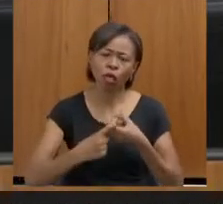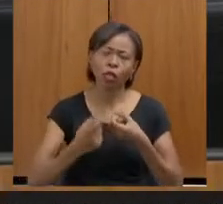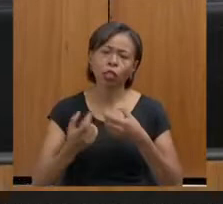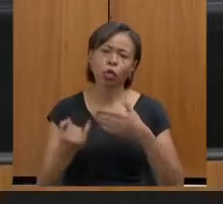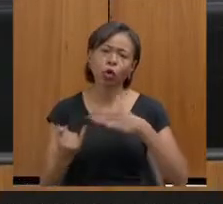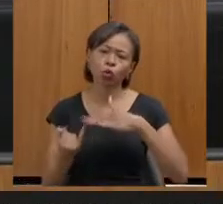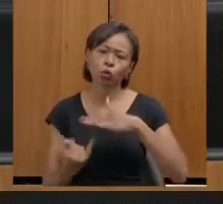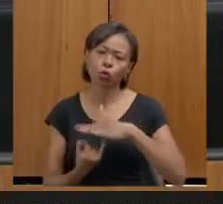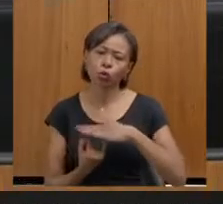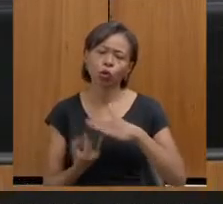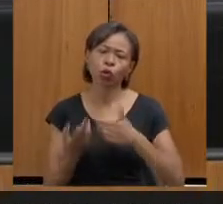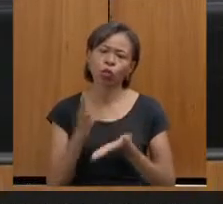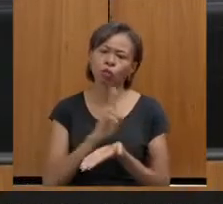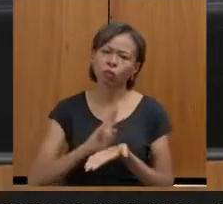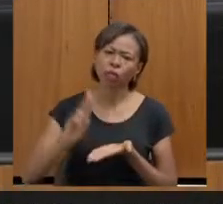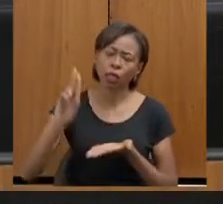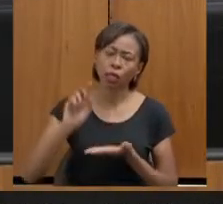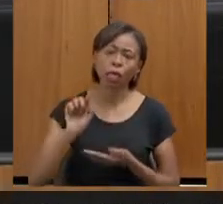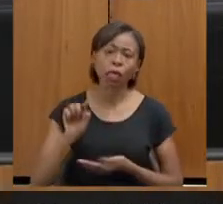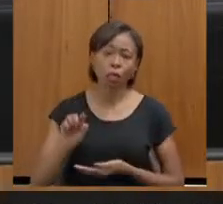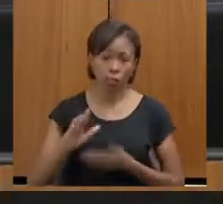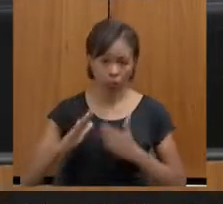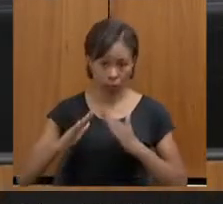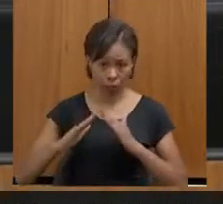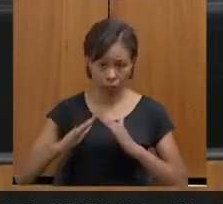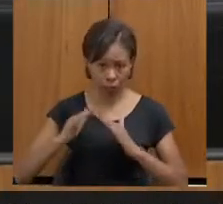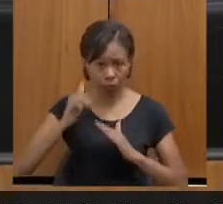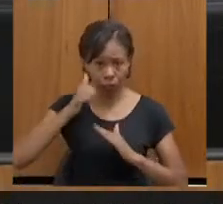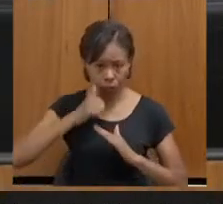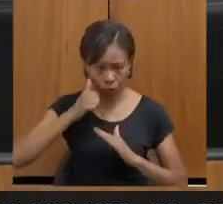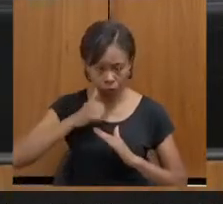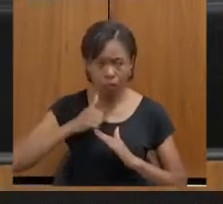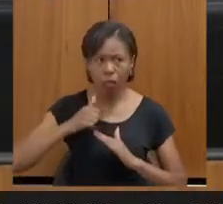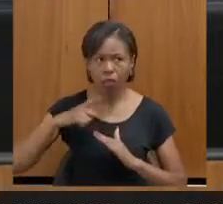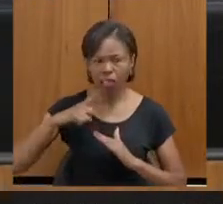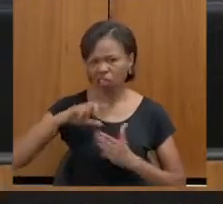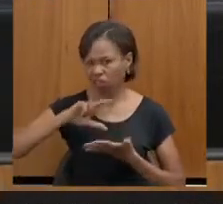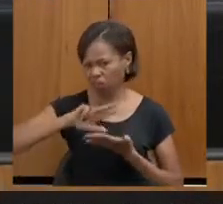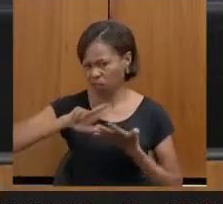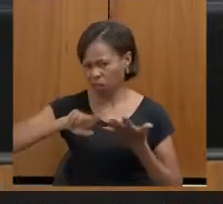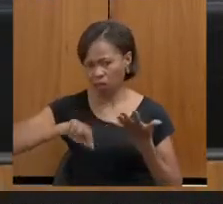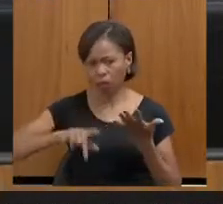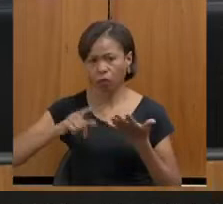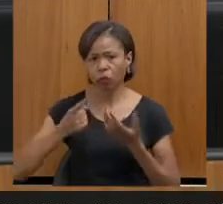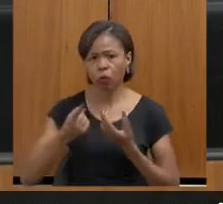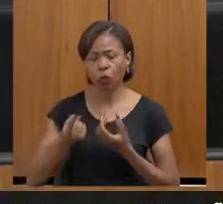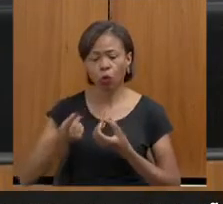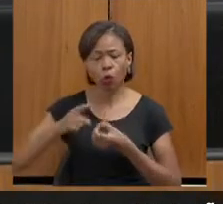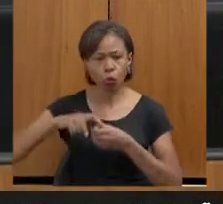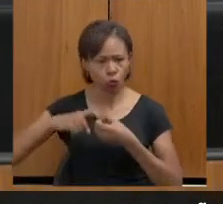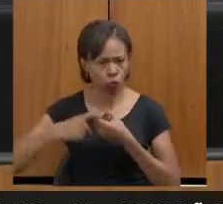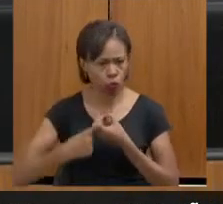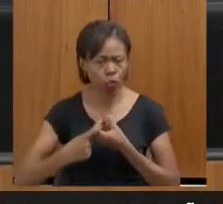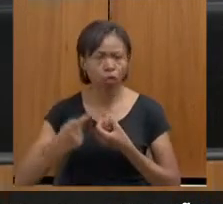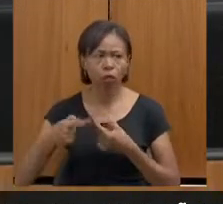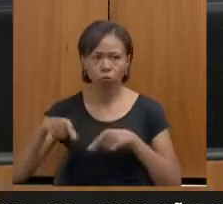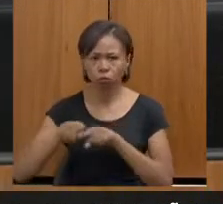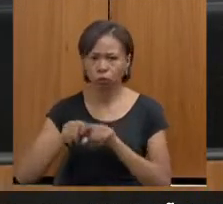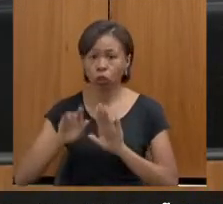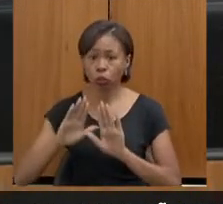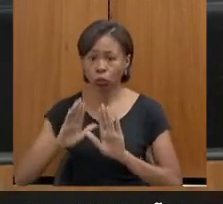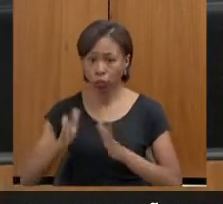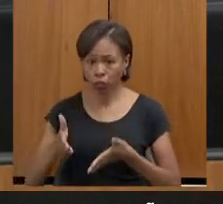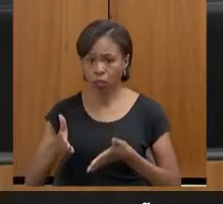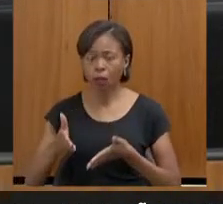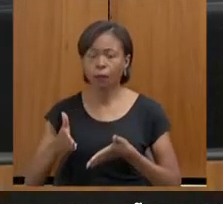universidades? Eu vi que na Casa da Mulher Mineira já existem vários convênios formatados para esse atendimento. Isso é